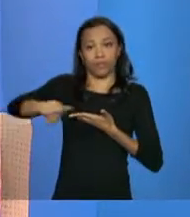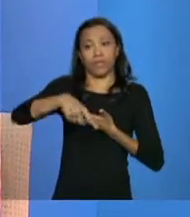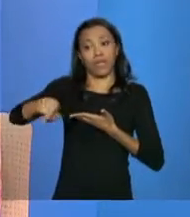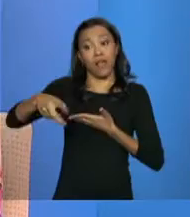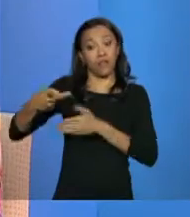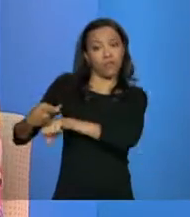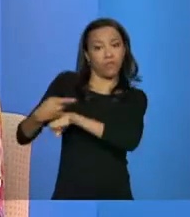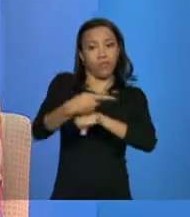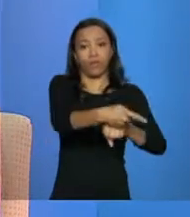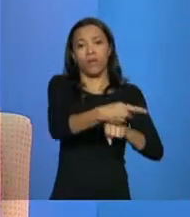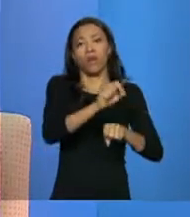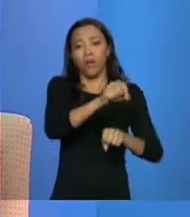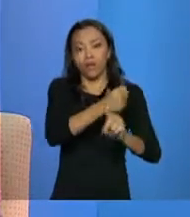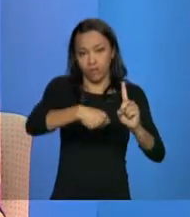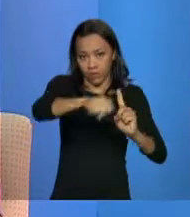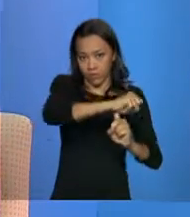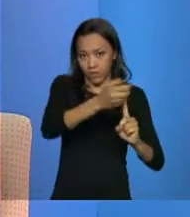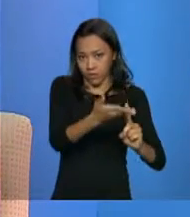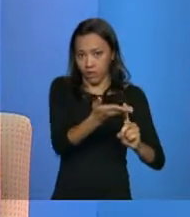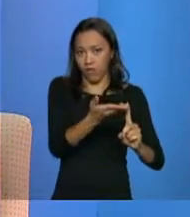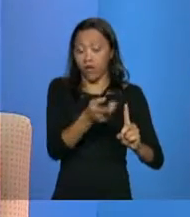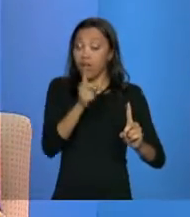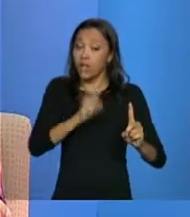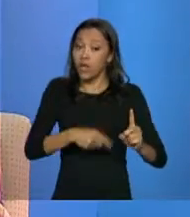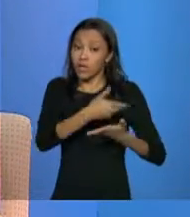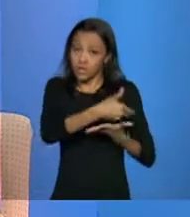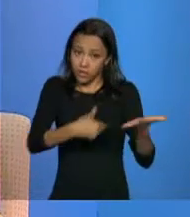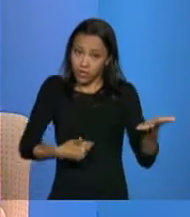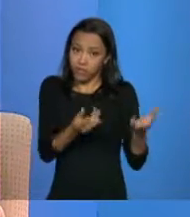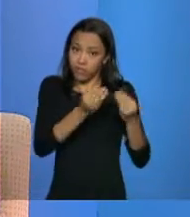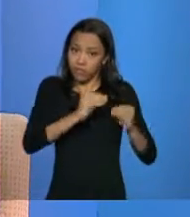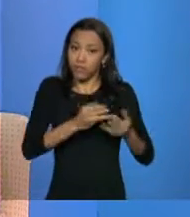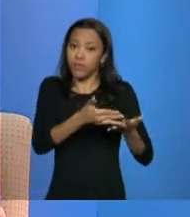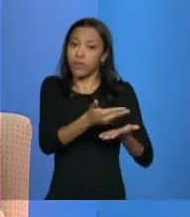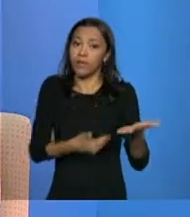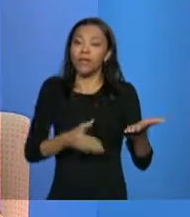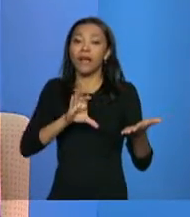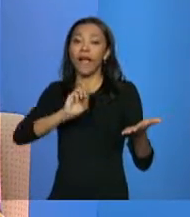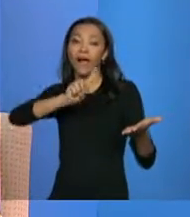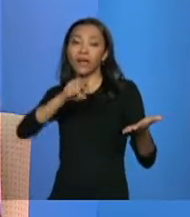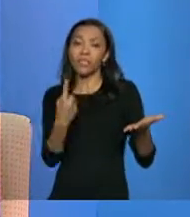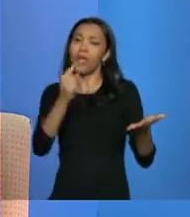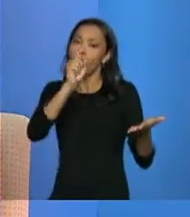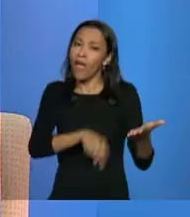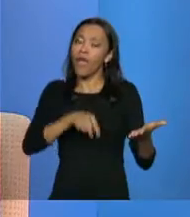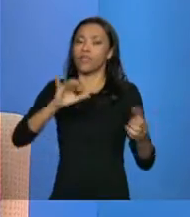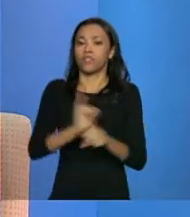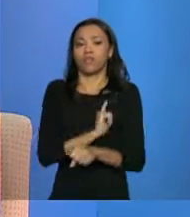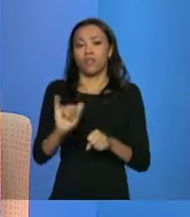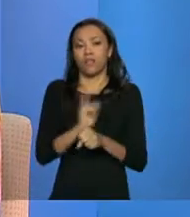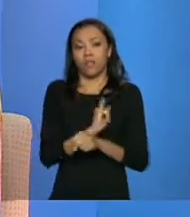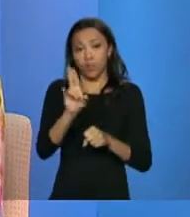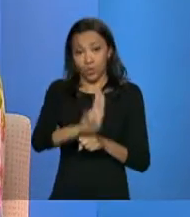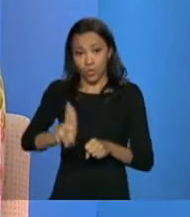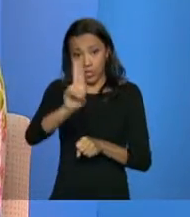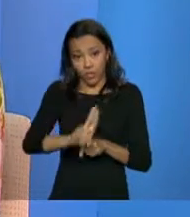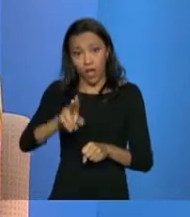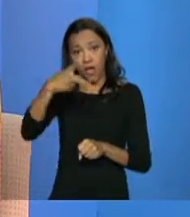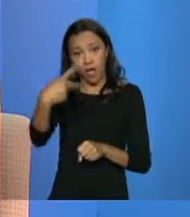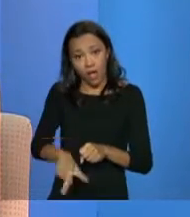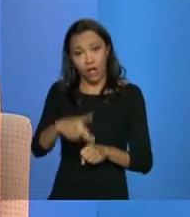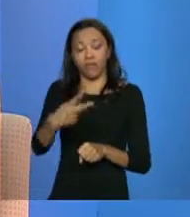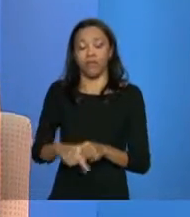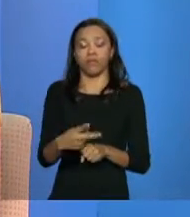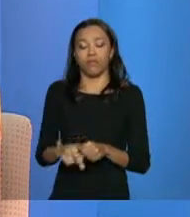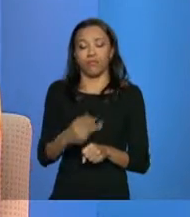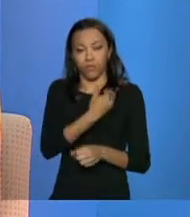assistência social. O Cadastro Único é, por excelência, um instrumento da assistência social deste país. Então, para